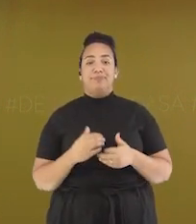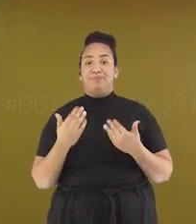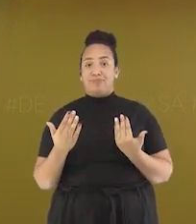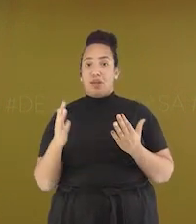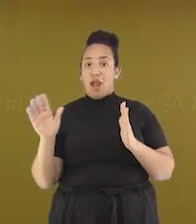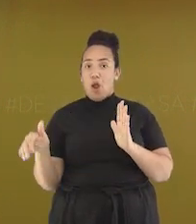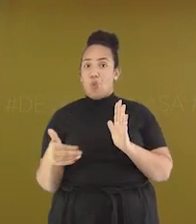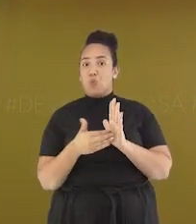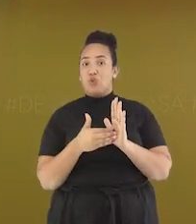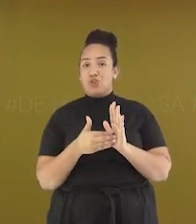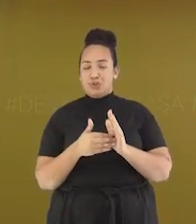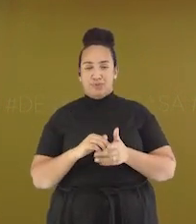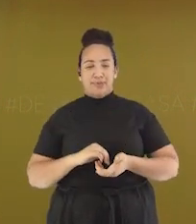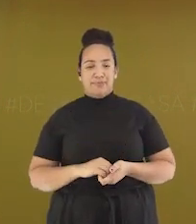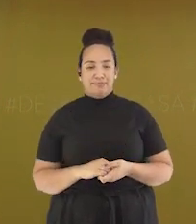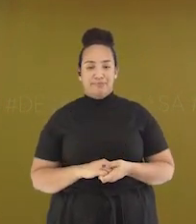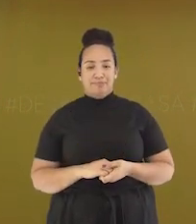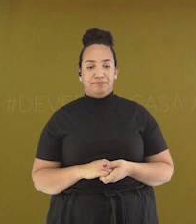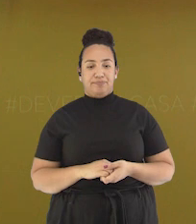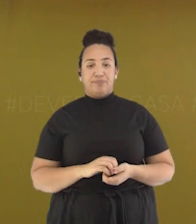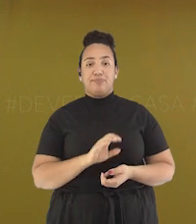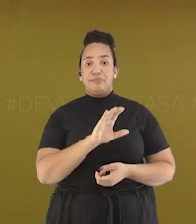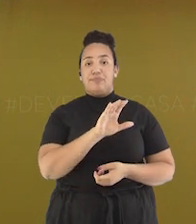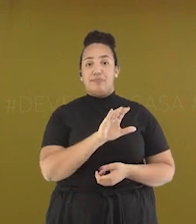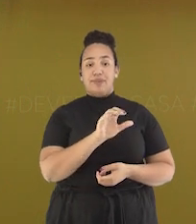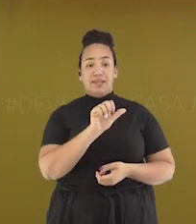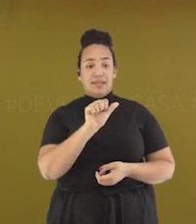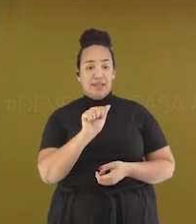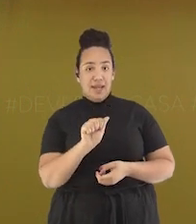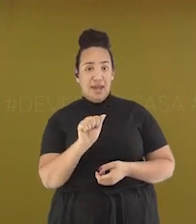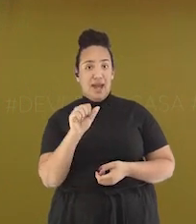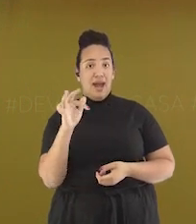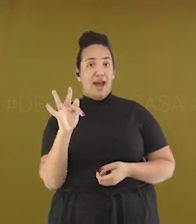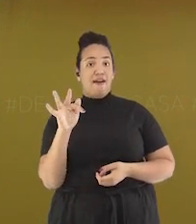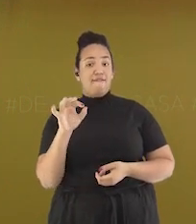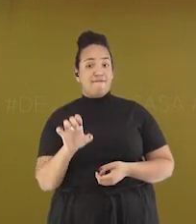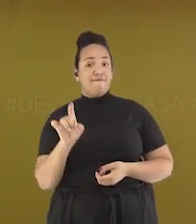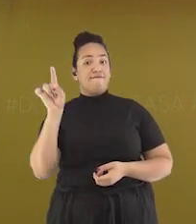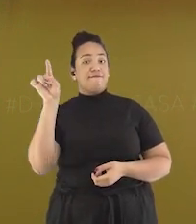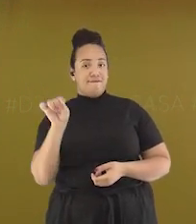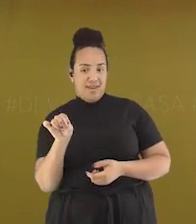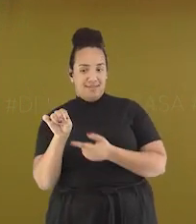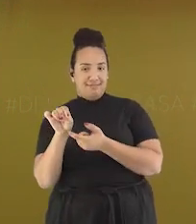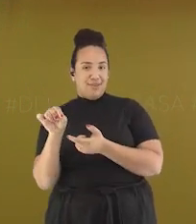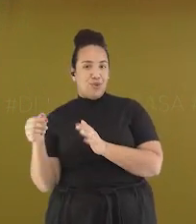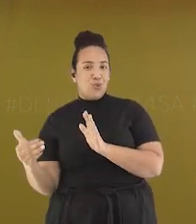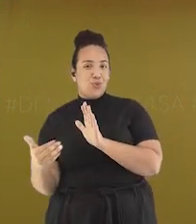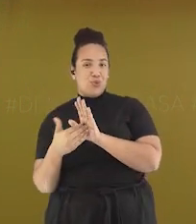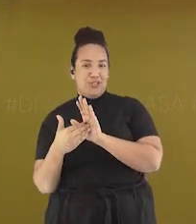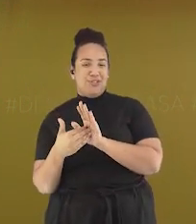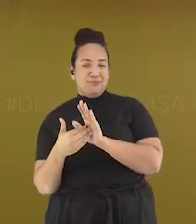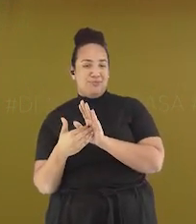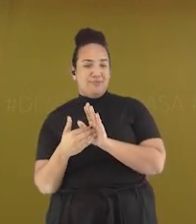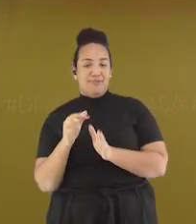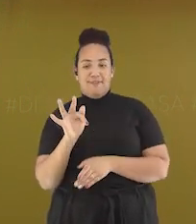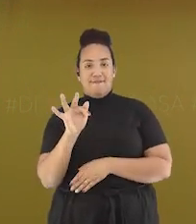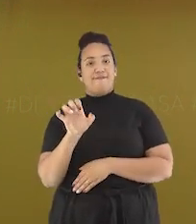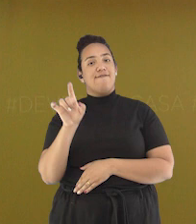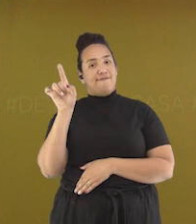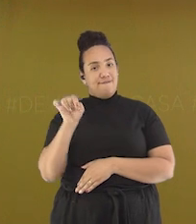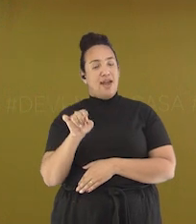é a última sílaba. Por exemplo, café, última, penúltima. O fé aqui é uma sílaba